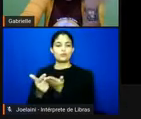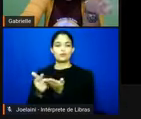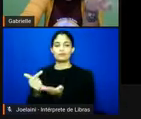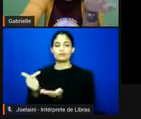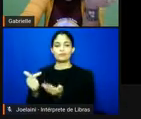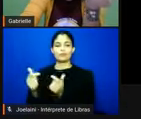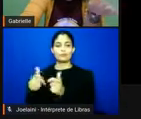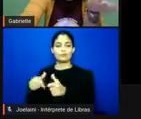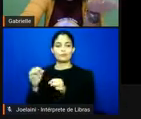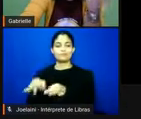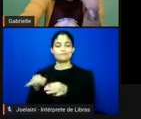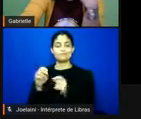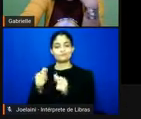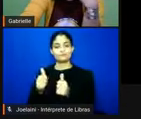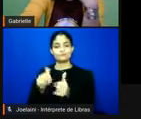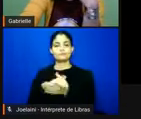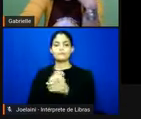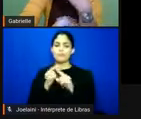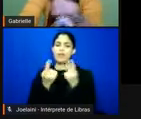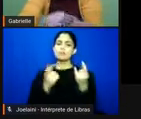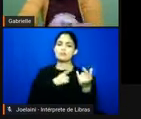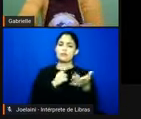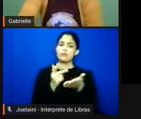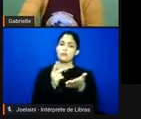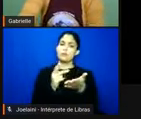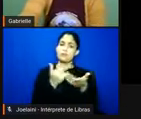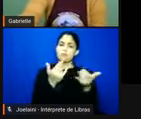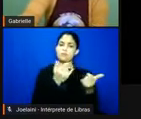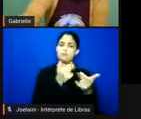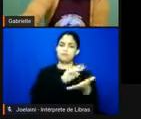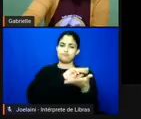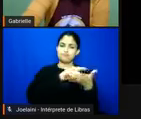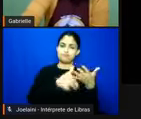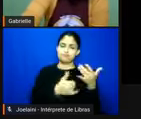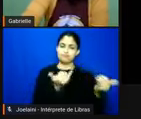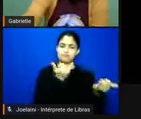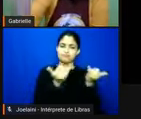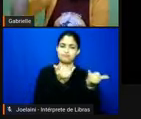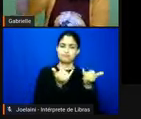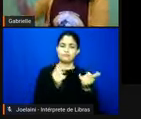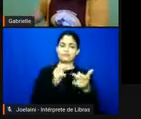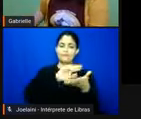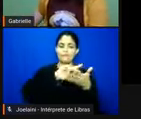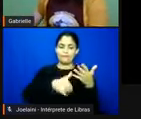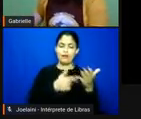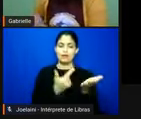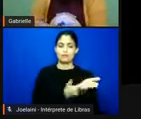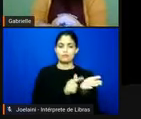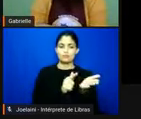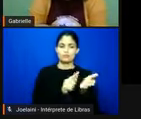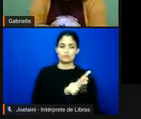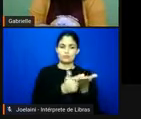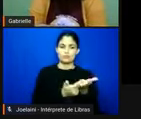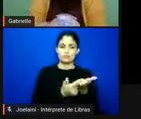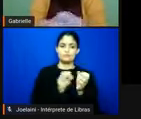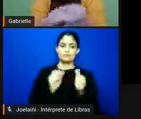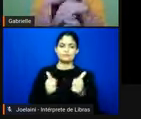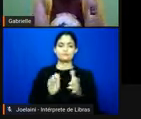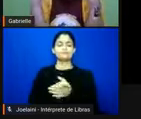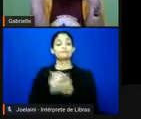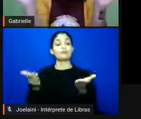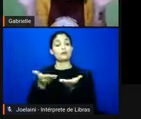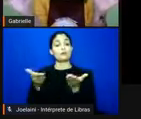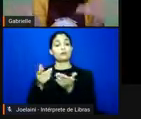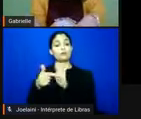se tenha notícia de vários jornais. Agora, eu vou passar, então, aqui para a parte das atividades e planos. Vou